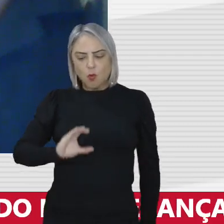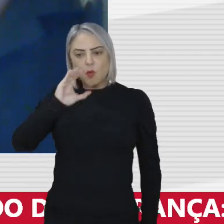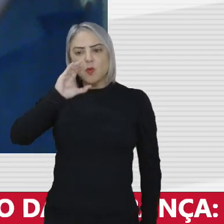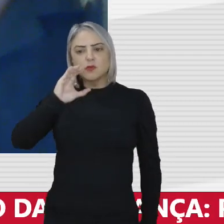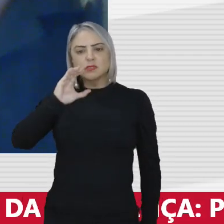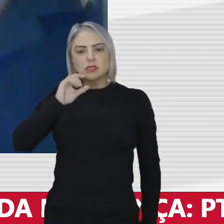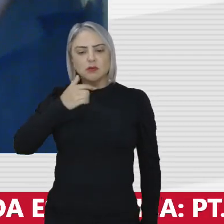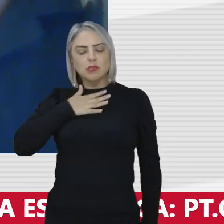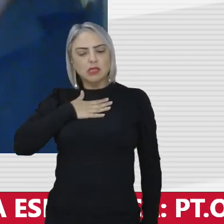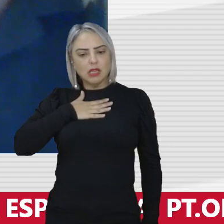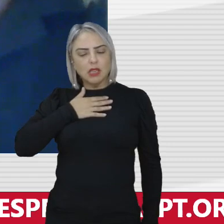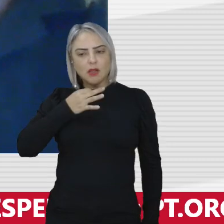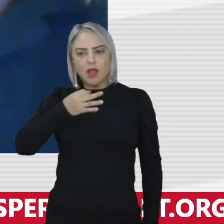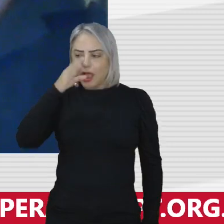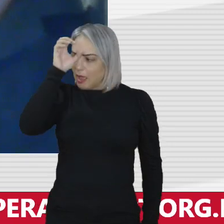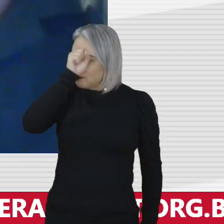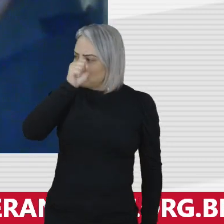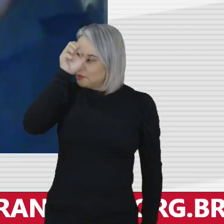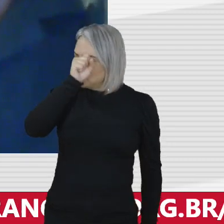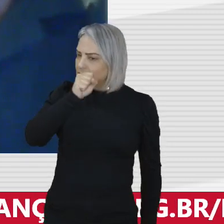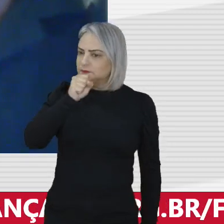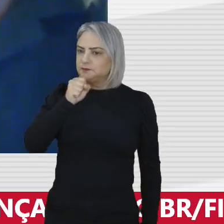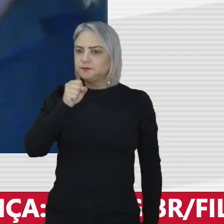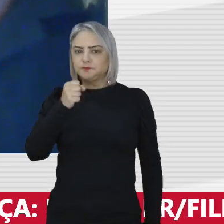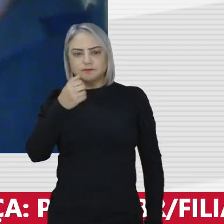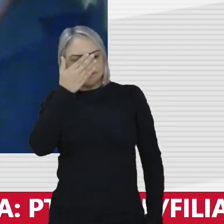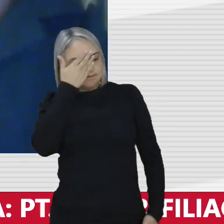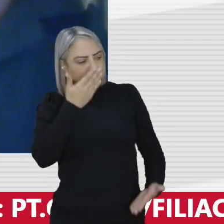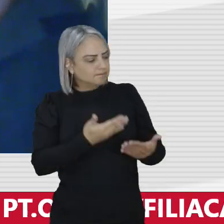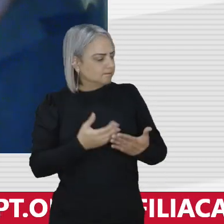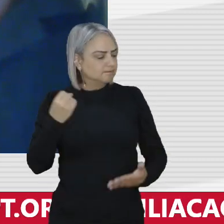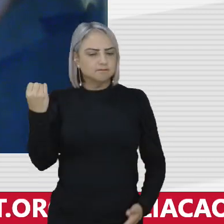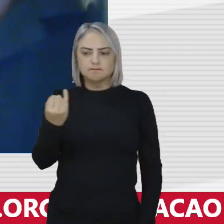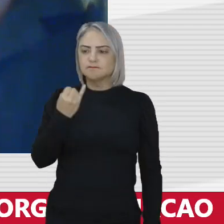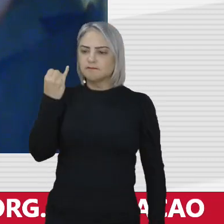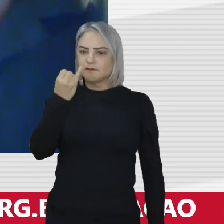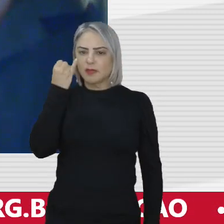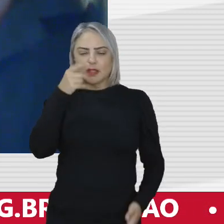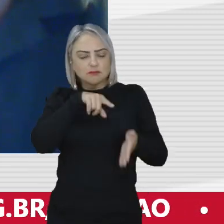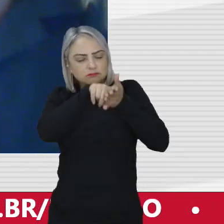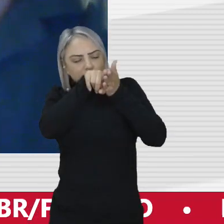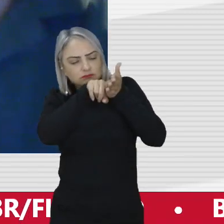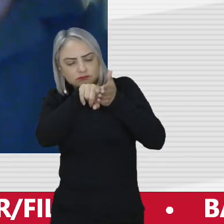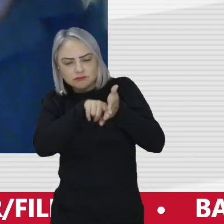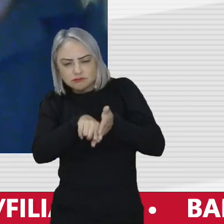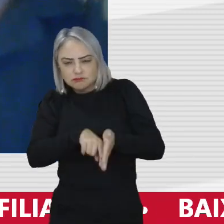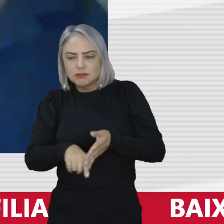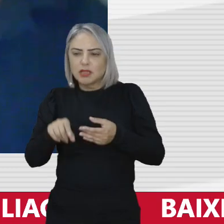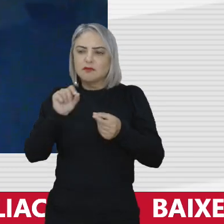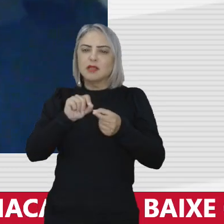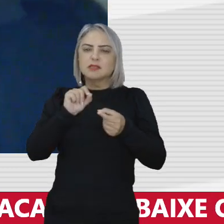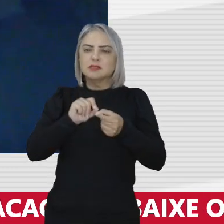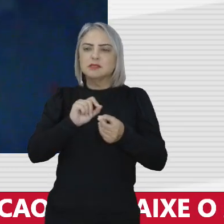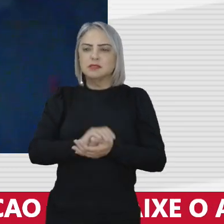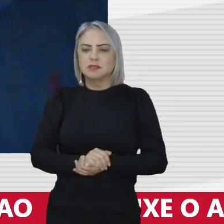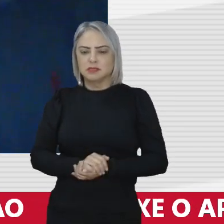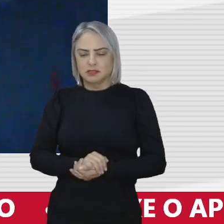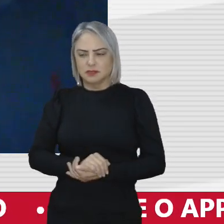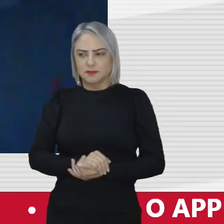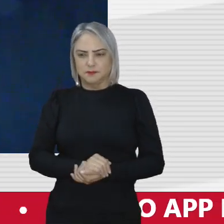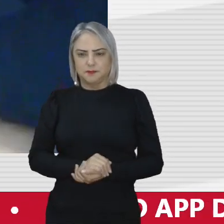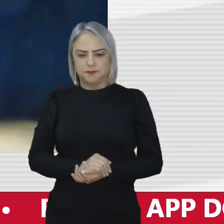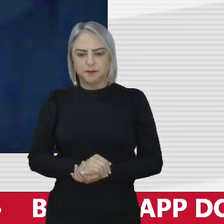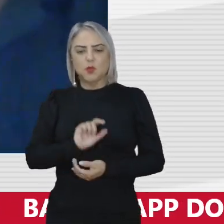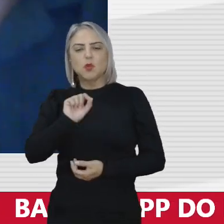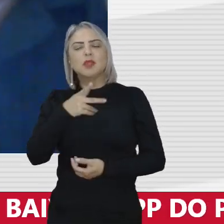eu particularmente aprendi reconheci a importância das pesquisas que ele fazia que lição que a gente pode tirar disso aí